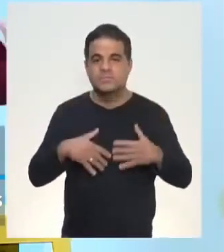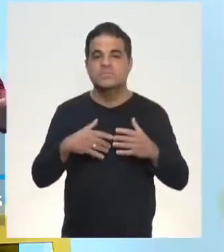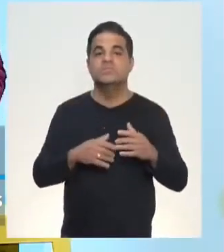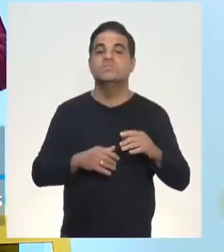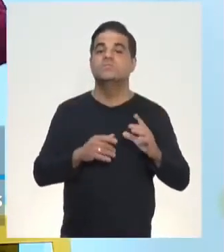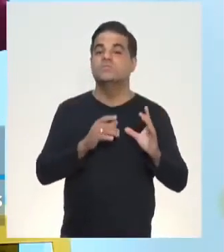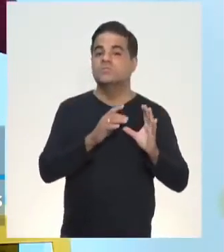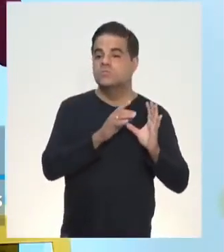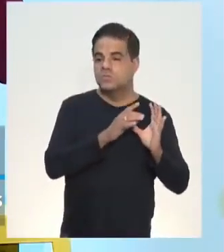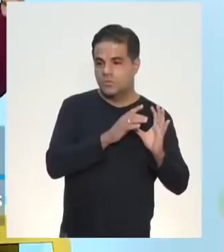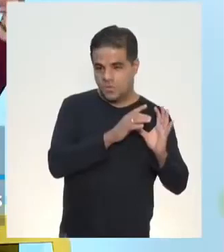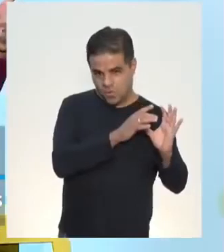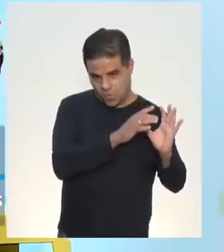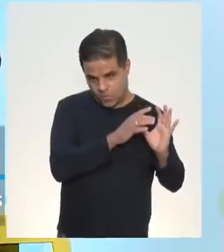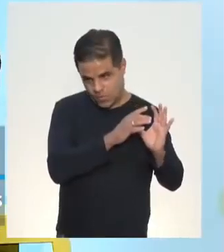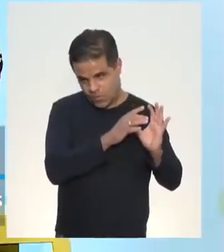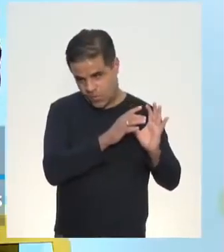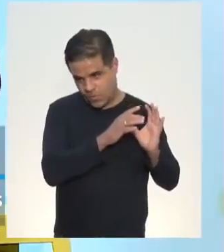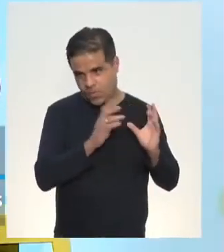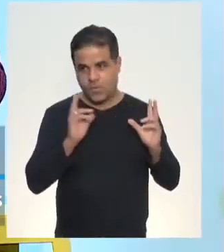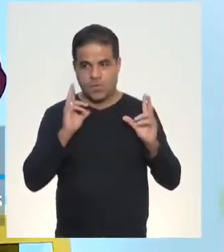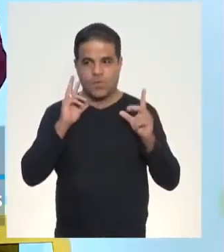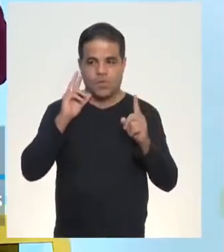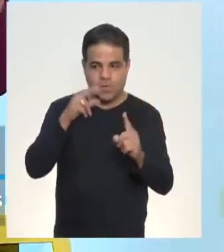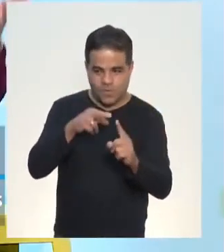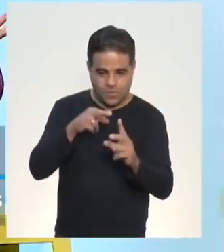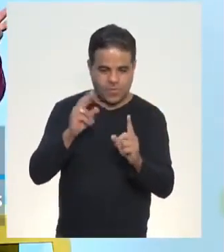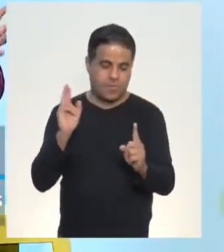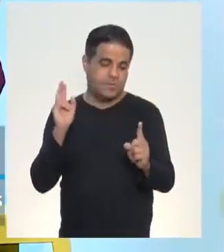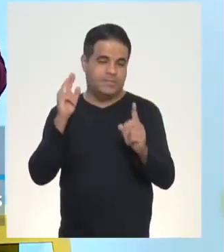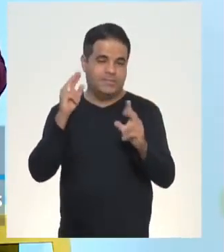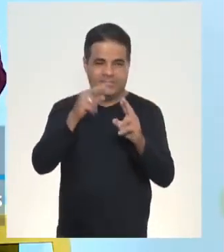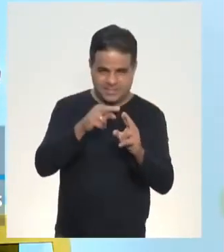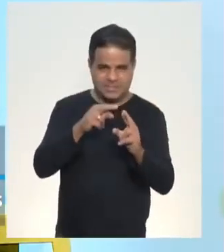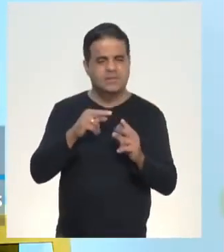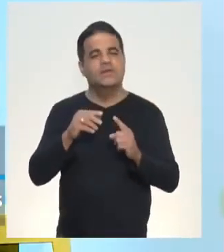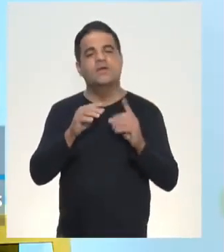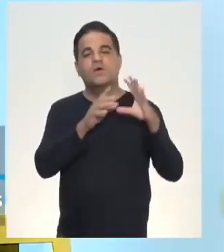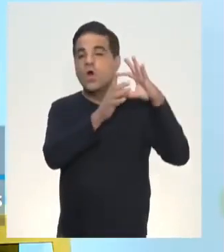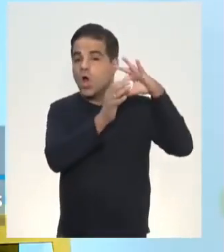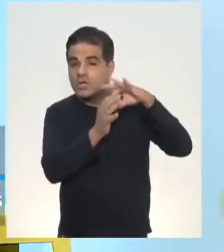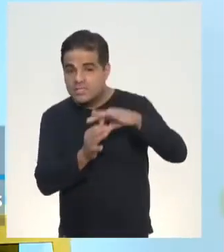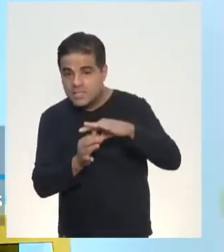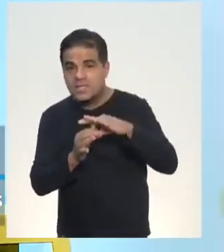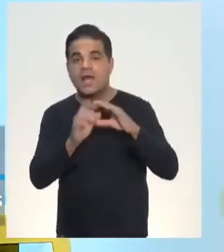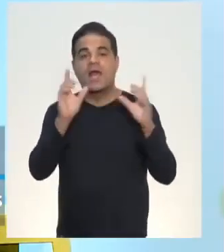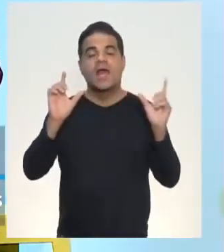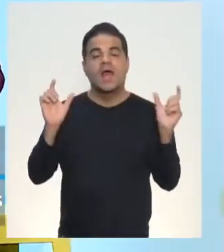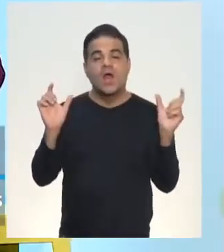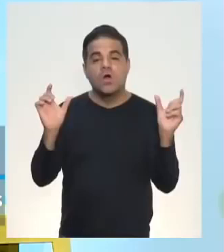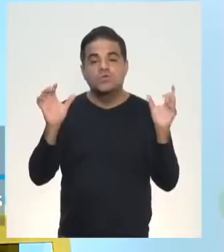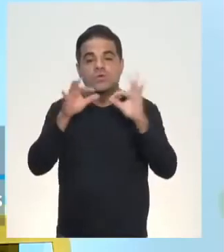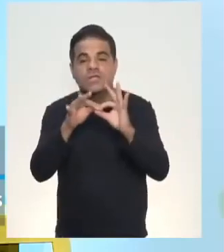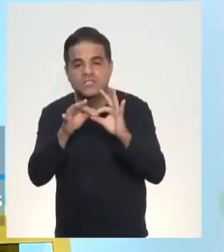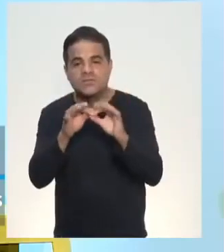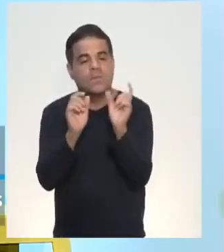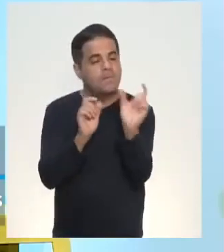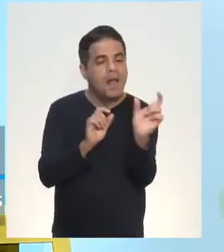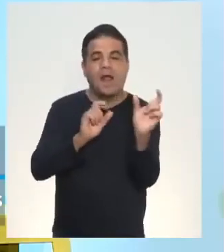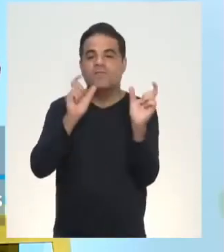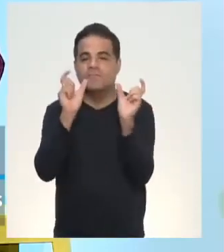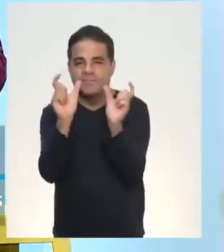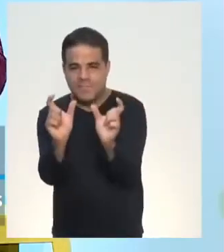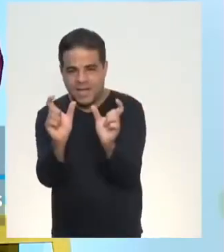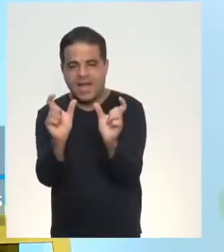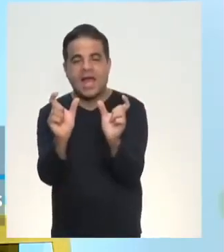Coerência é o sentido do texto completo, do período. E a coesão são os conectivos. Aquelas palavrinhas